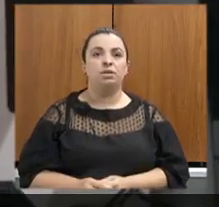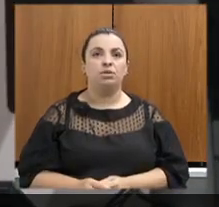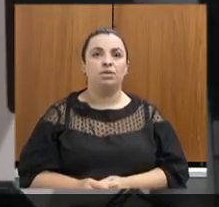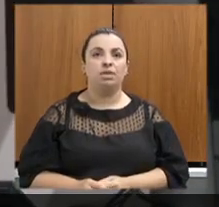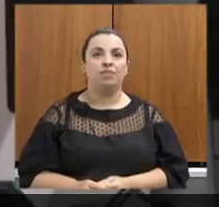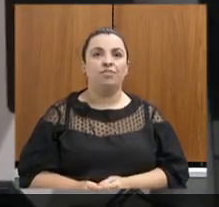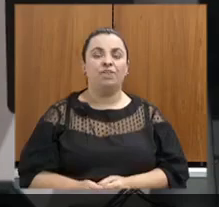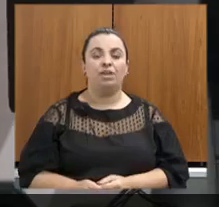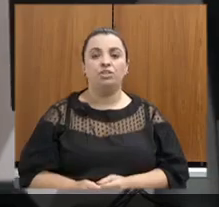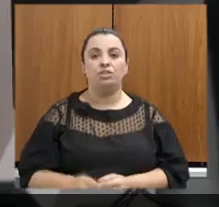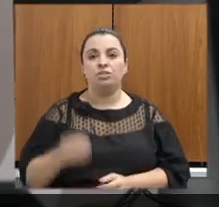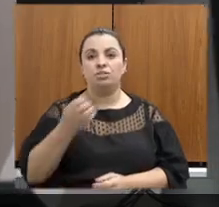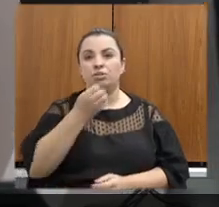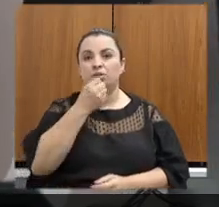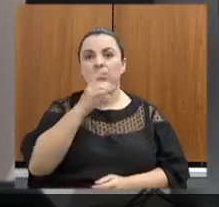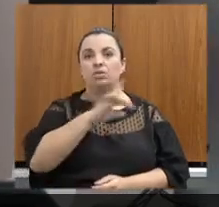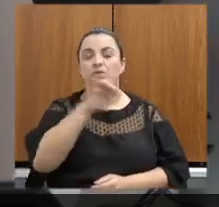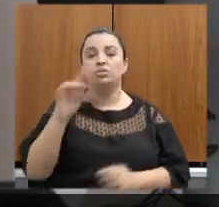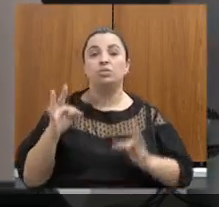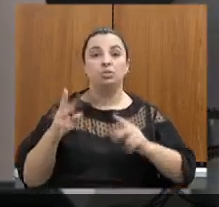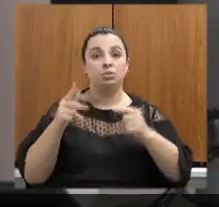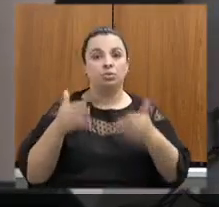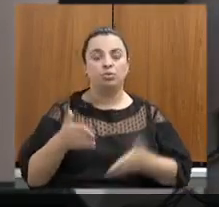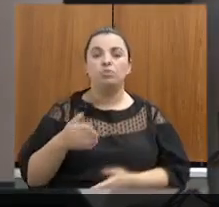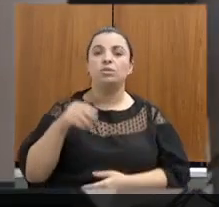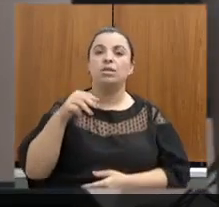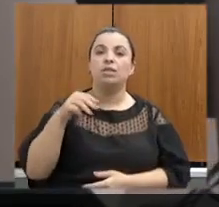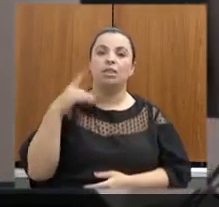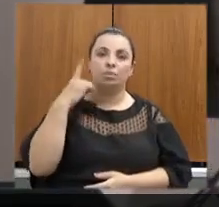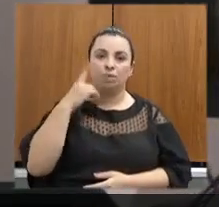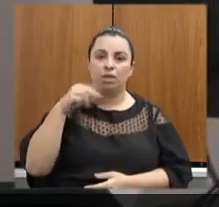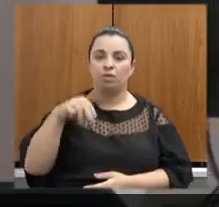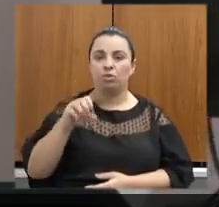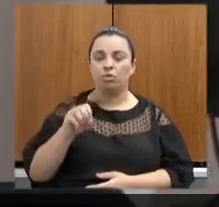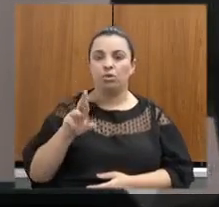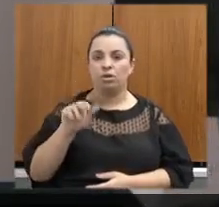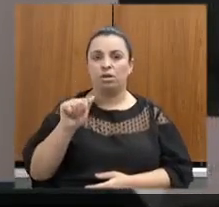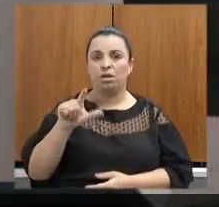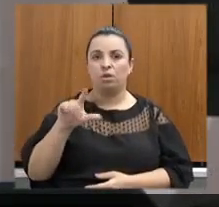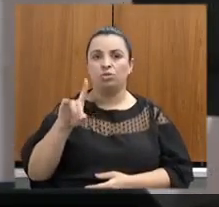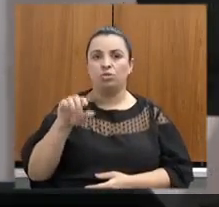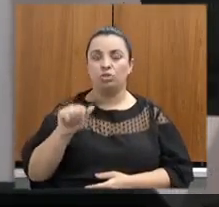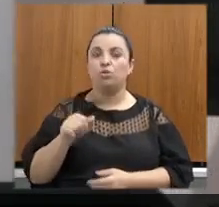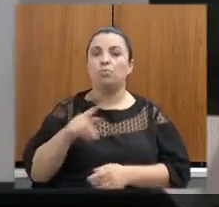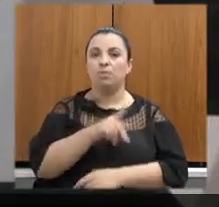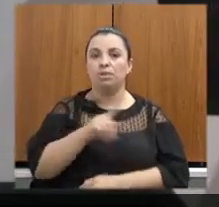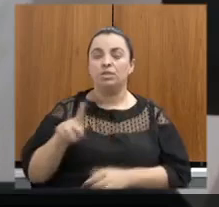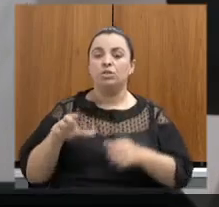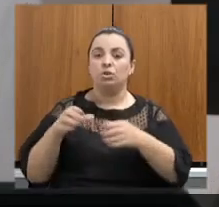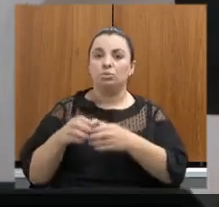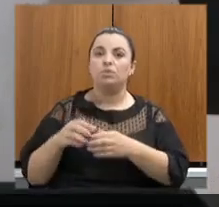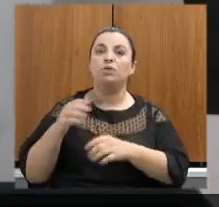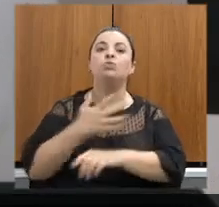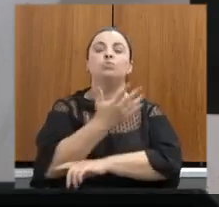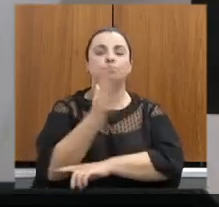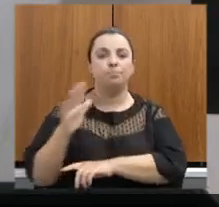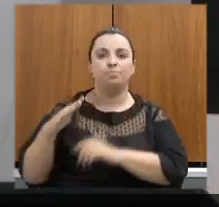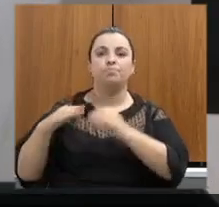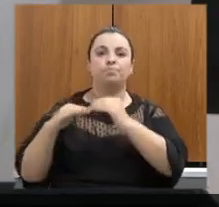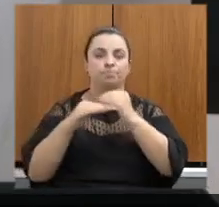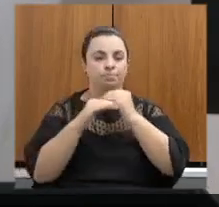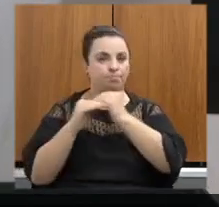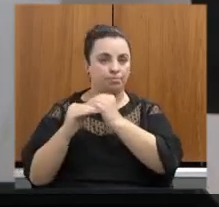Bom dia a todos. Deputado Noraldino Júnior, presidente da Comissão de Meio Ambiente da Assembleia Legislativa, deputado Zé